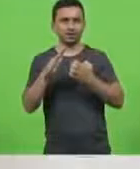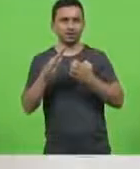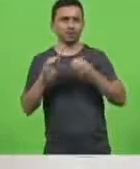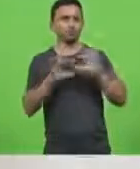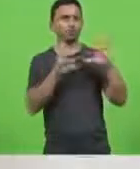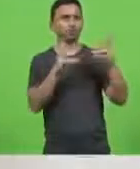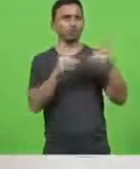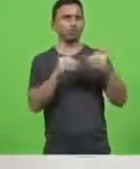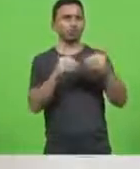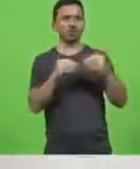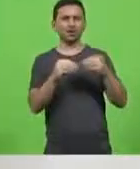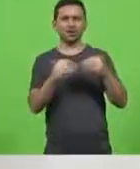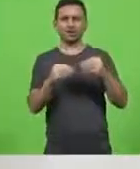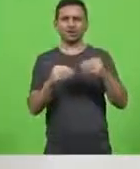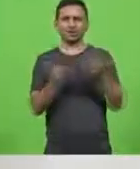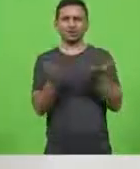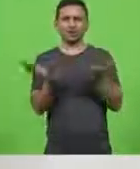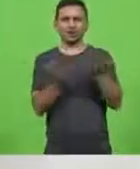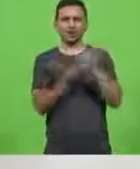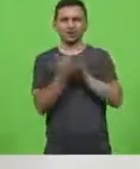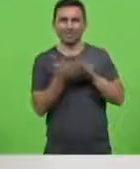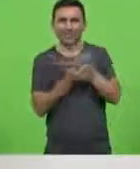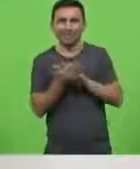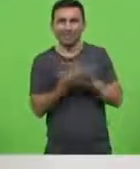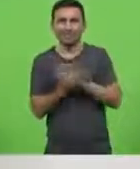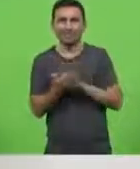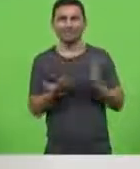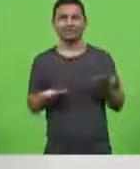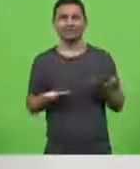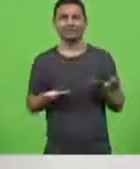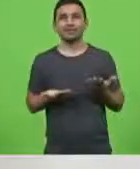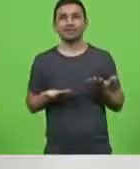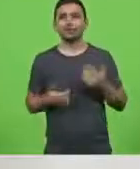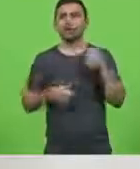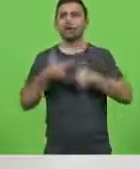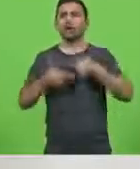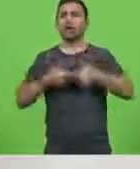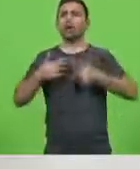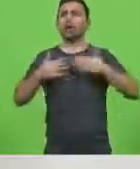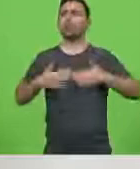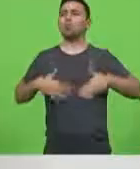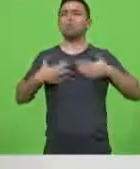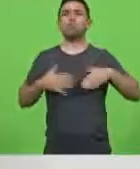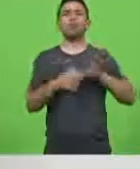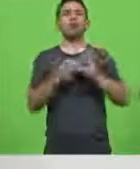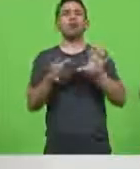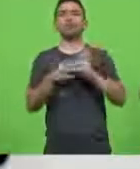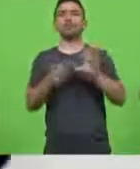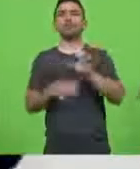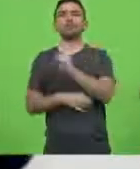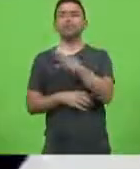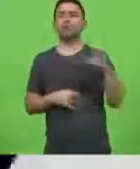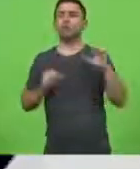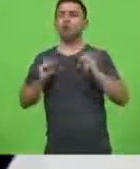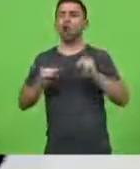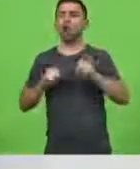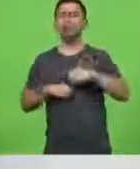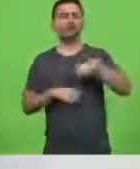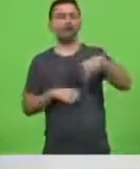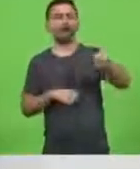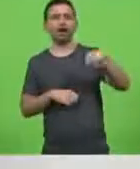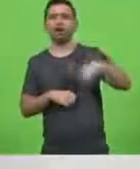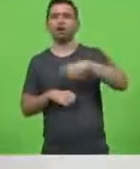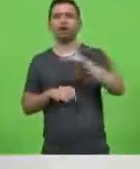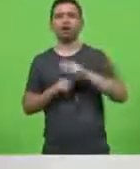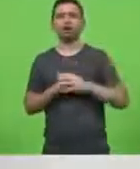licitação nunca tiveram licitação trabalham livremente em Santa Catarina podem tranquilamente trabalhar